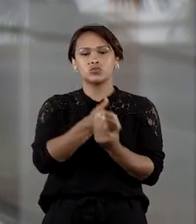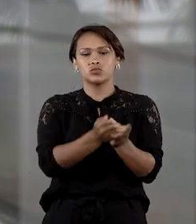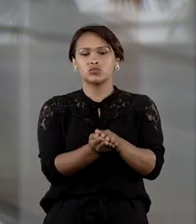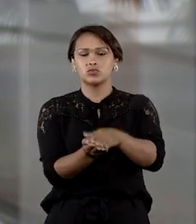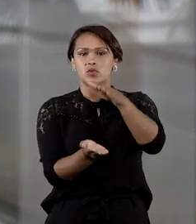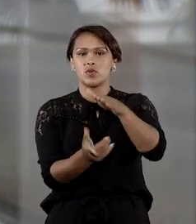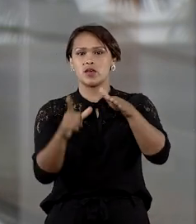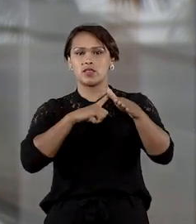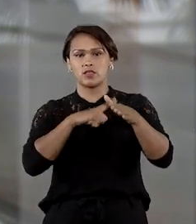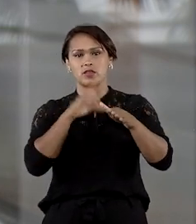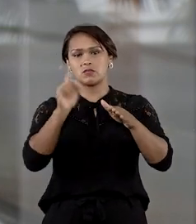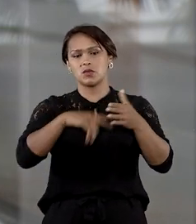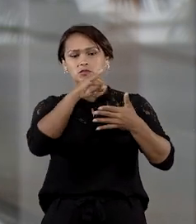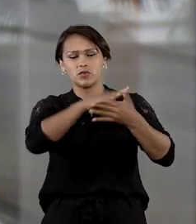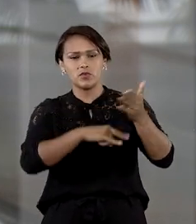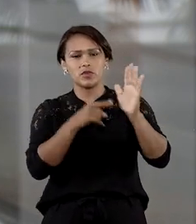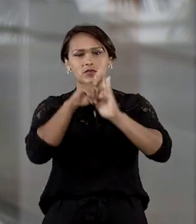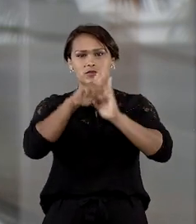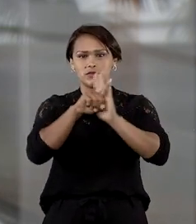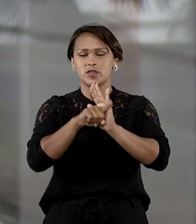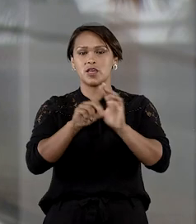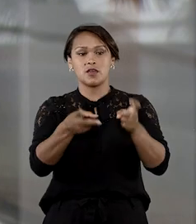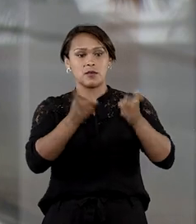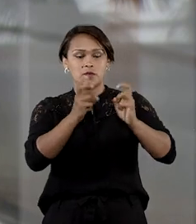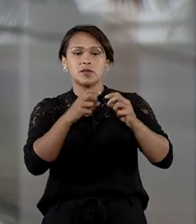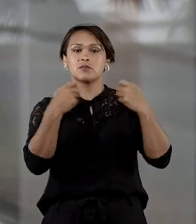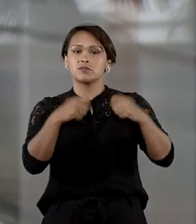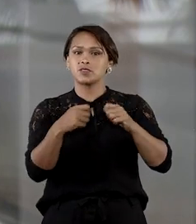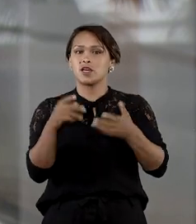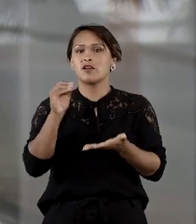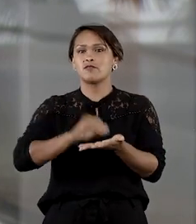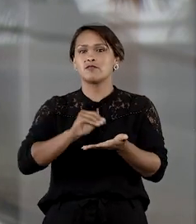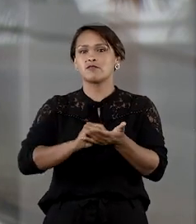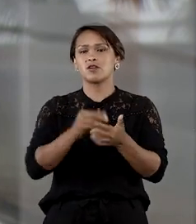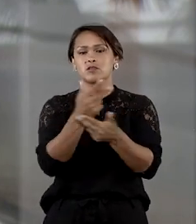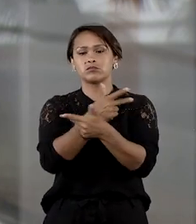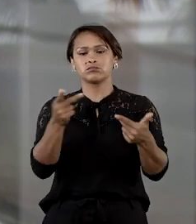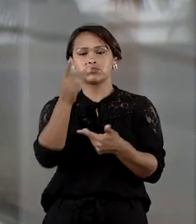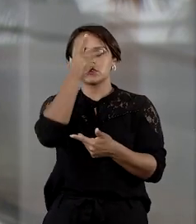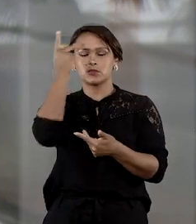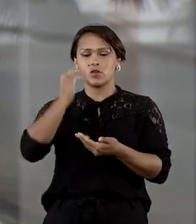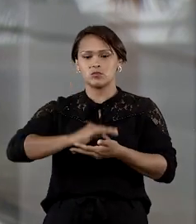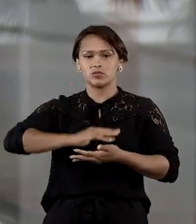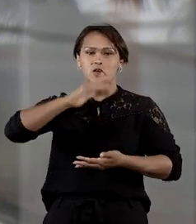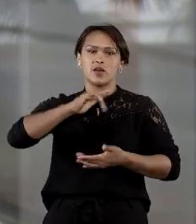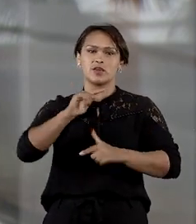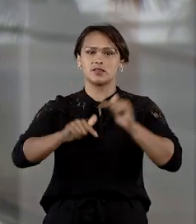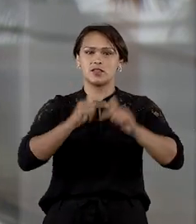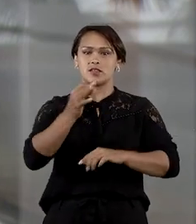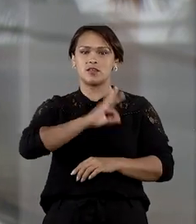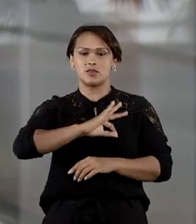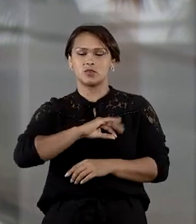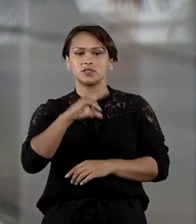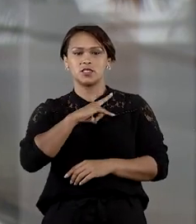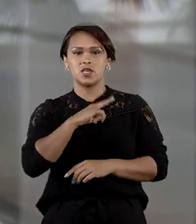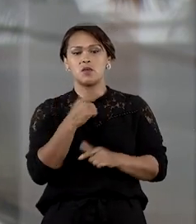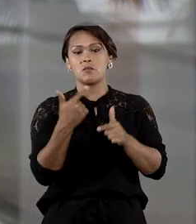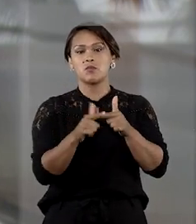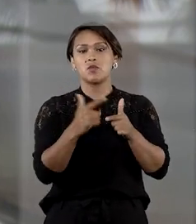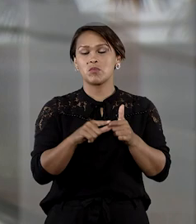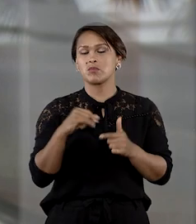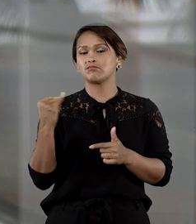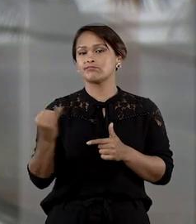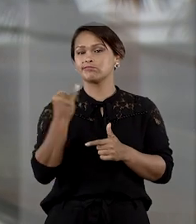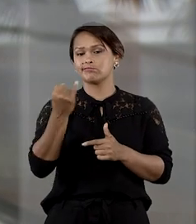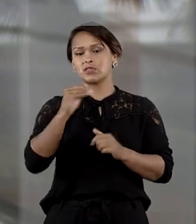de documentos e realização de perícia, sendo notórios a falta de pessoal e o acúmulo de serviço da Polícia Civil, problemas